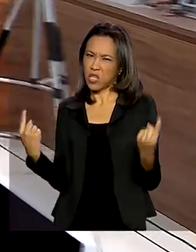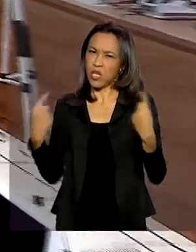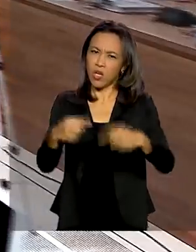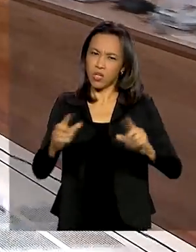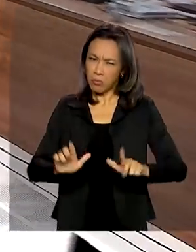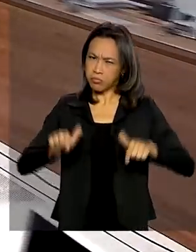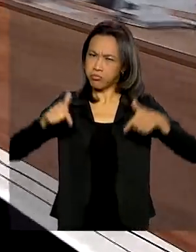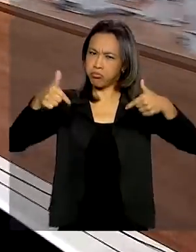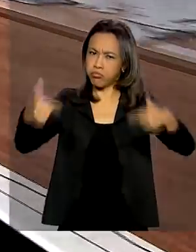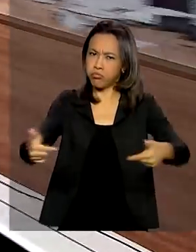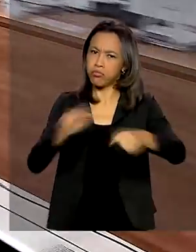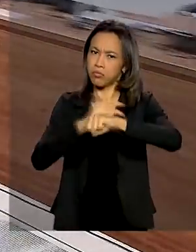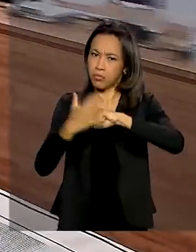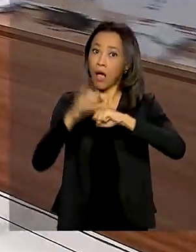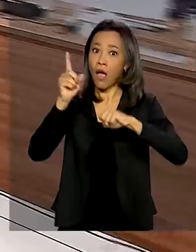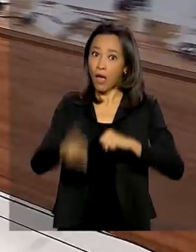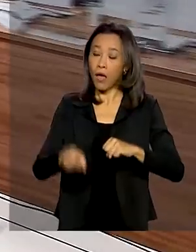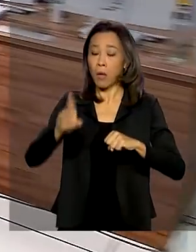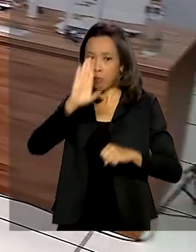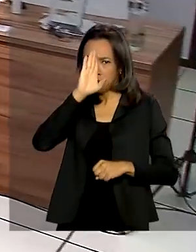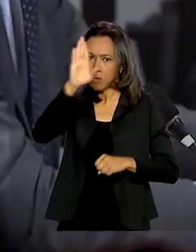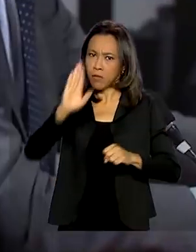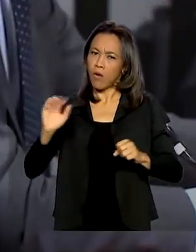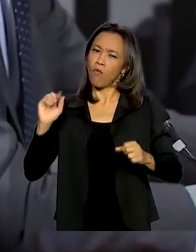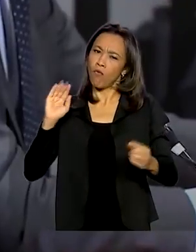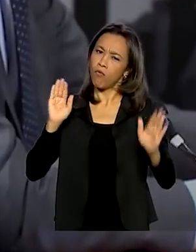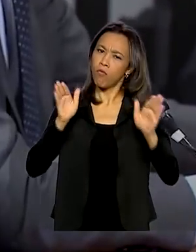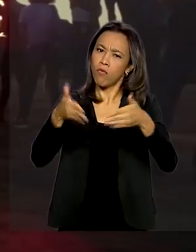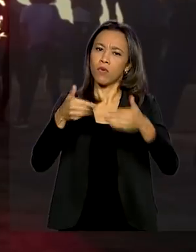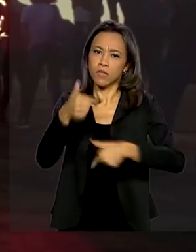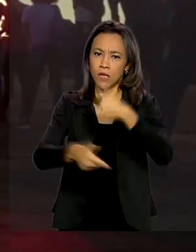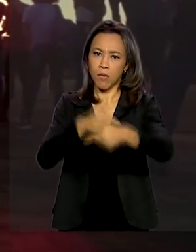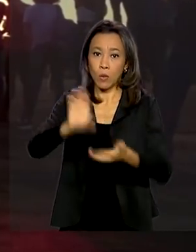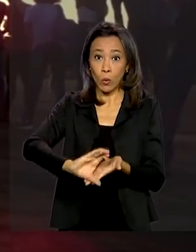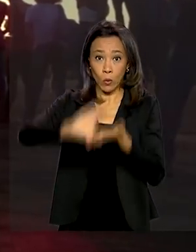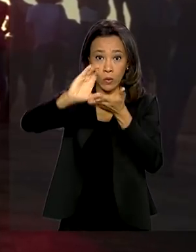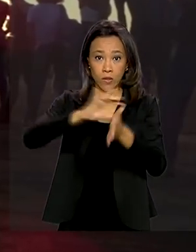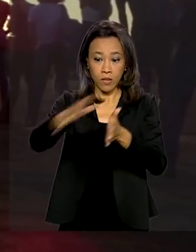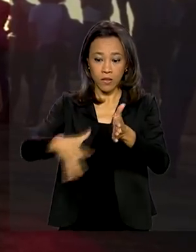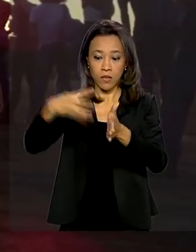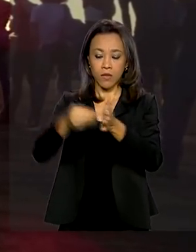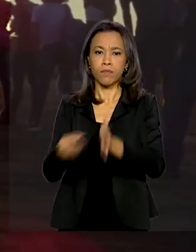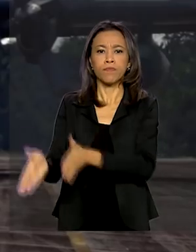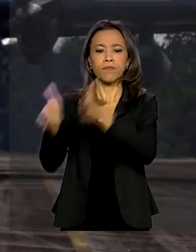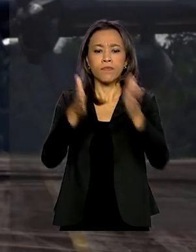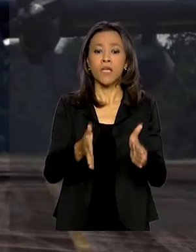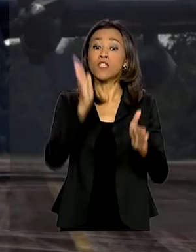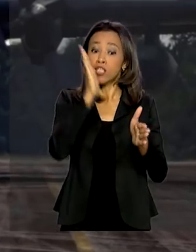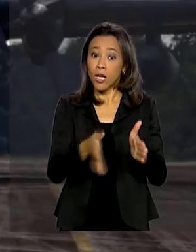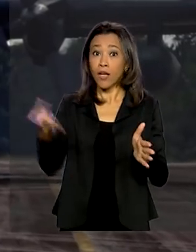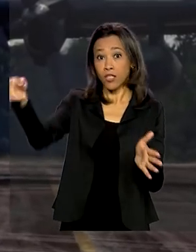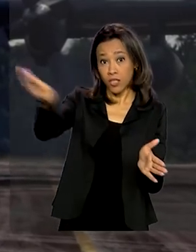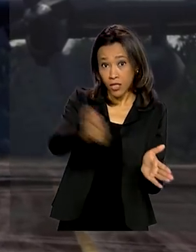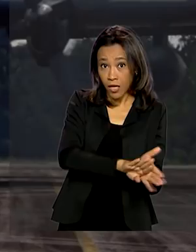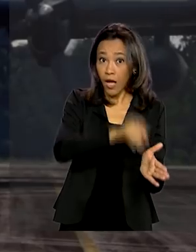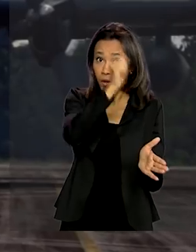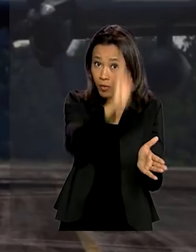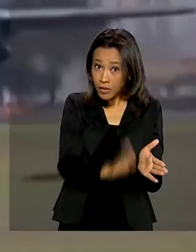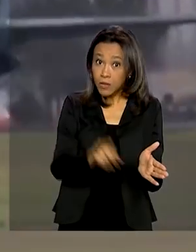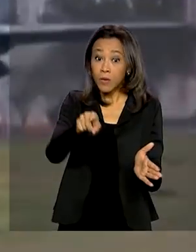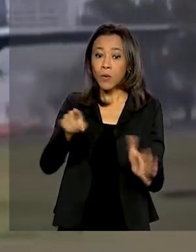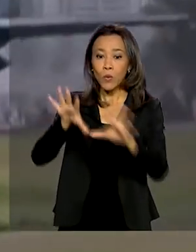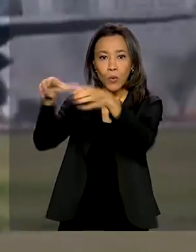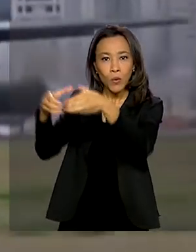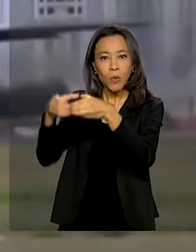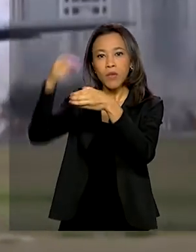-19 é prioridade do Conselho da Amazônia. E já estão em território nacional brasileiros repatriados do Peru.